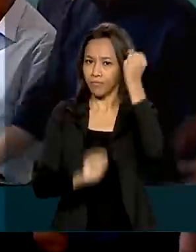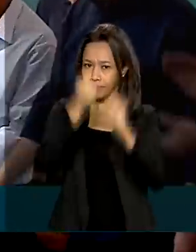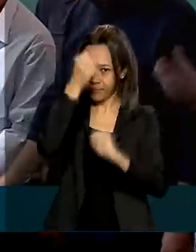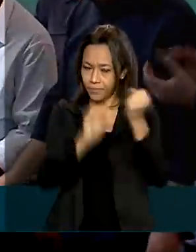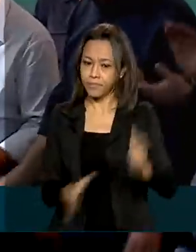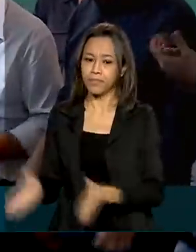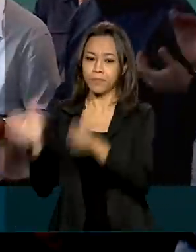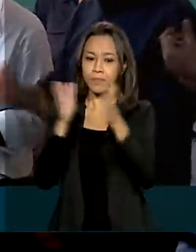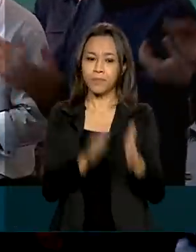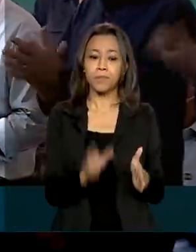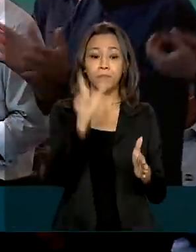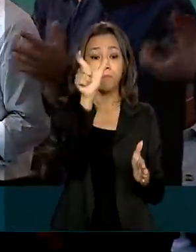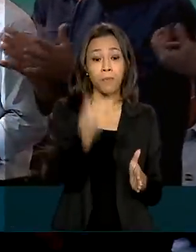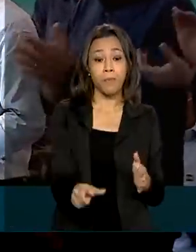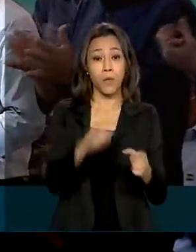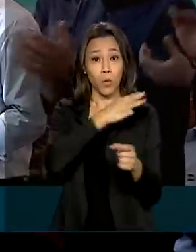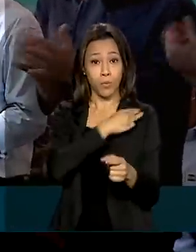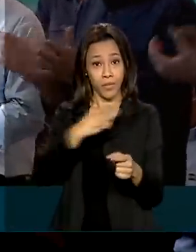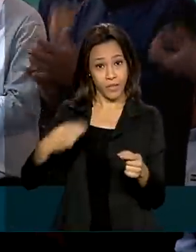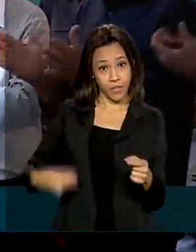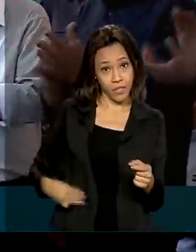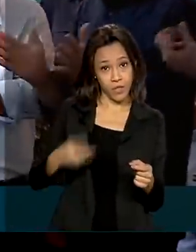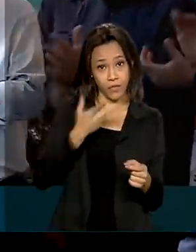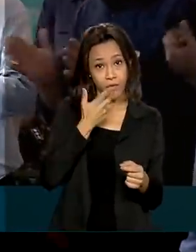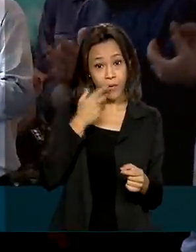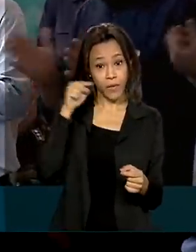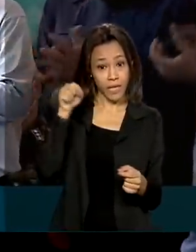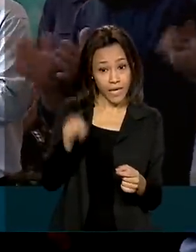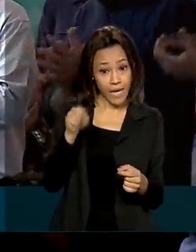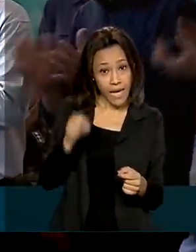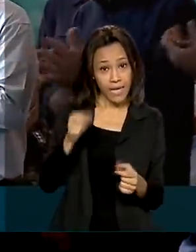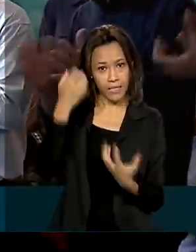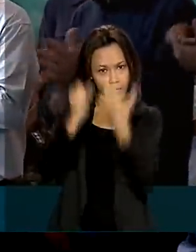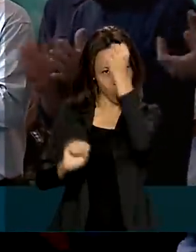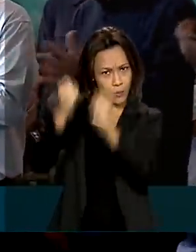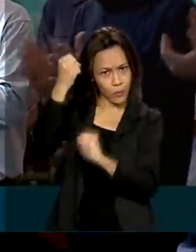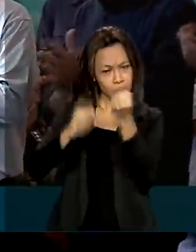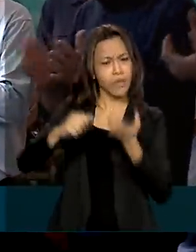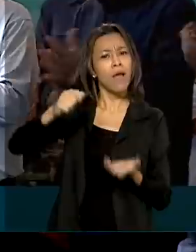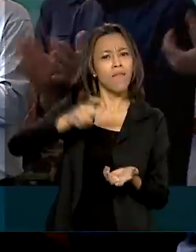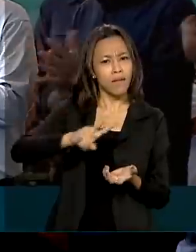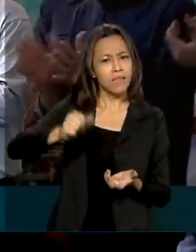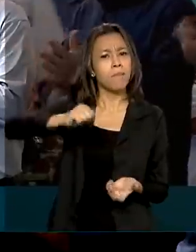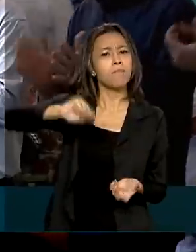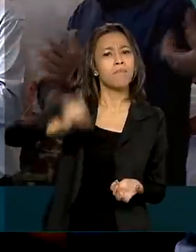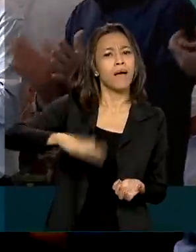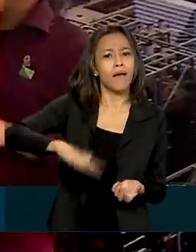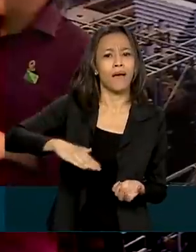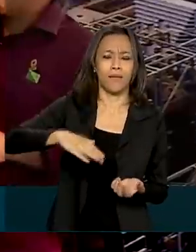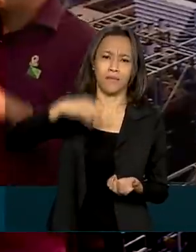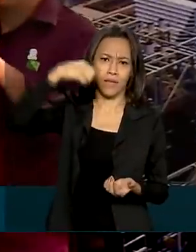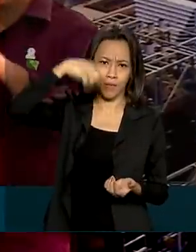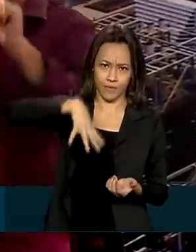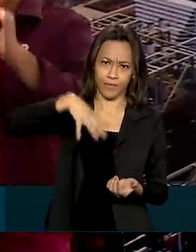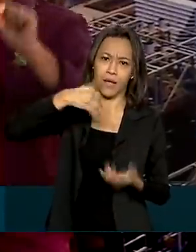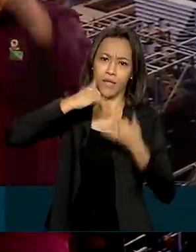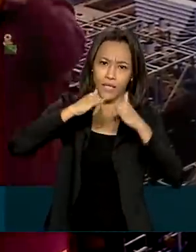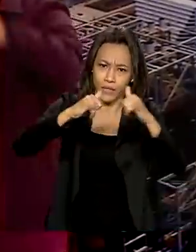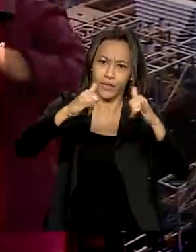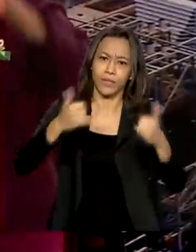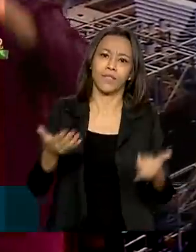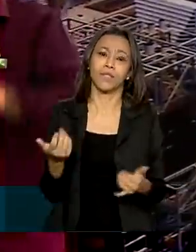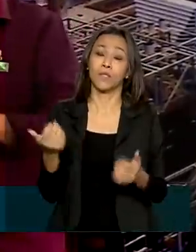e Energia, a energia produzida pela termoelétrica será mais barata que outras fontes. Terminais